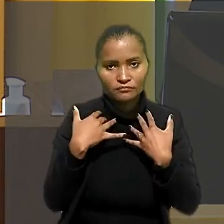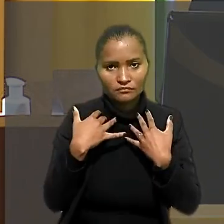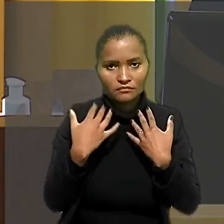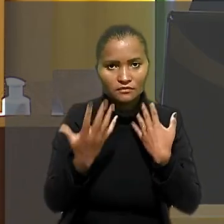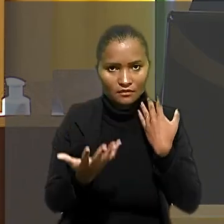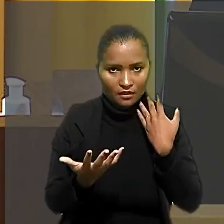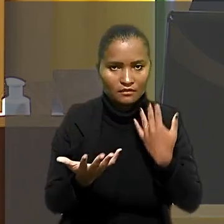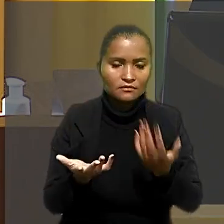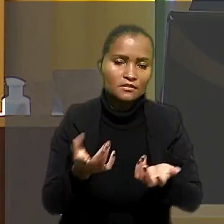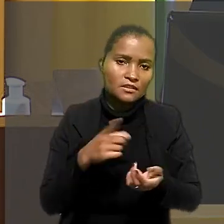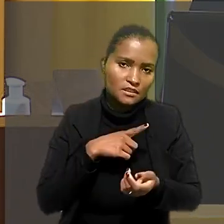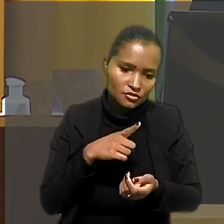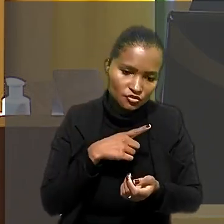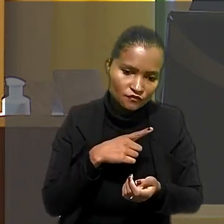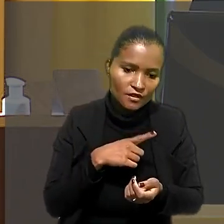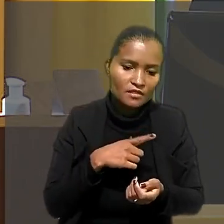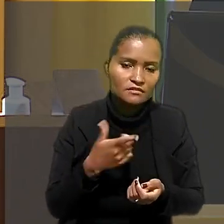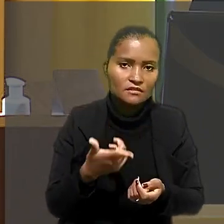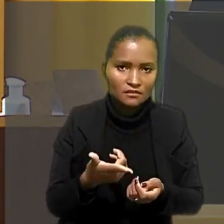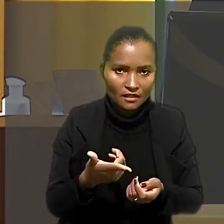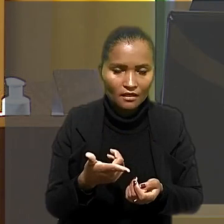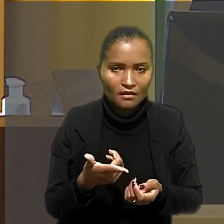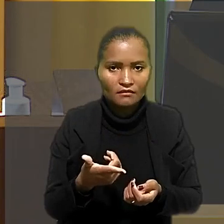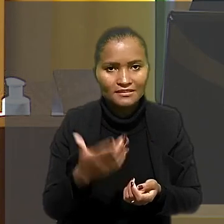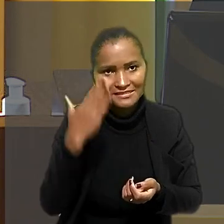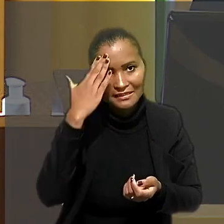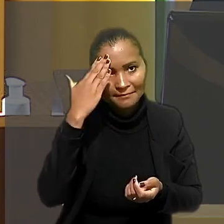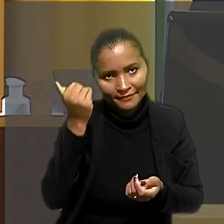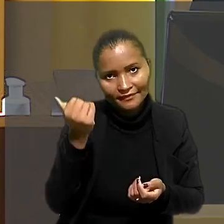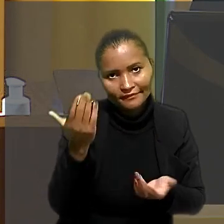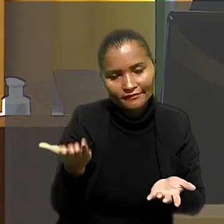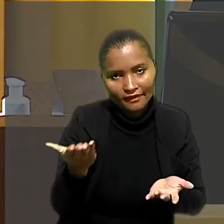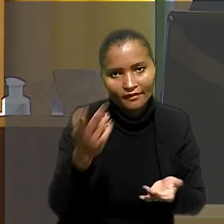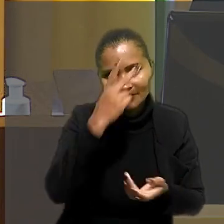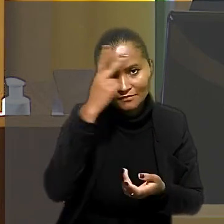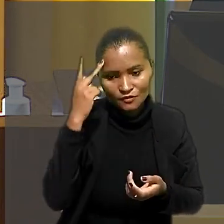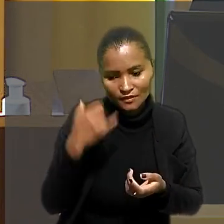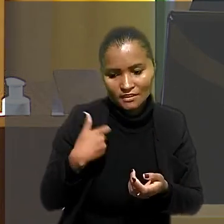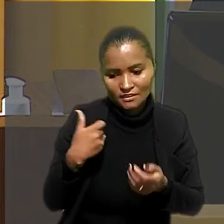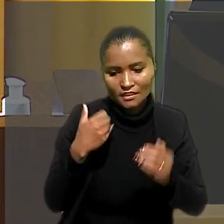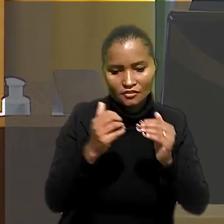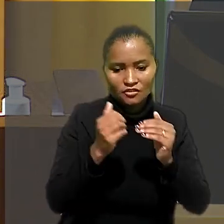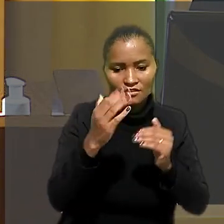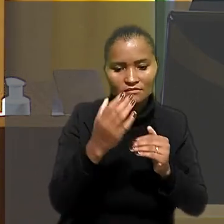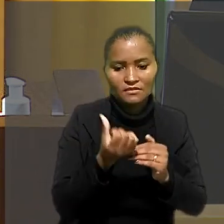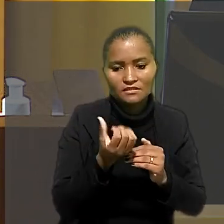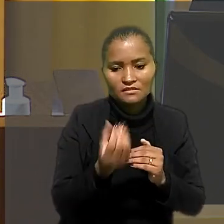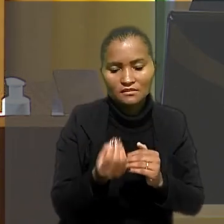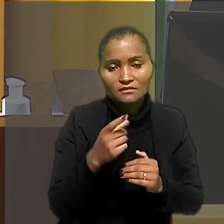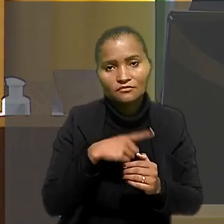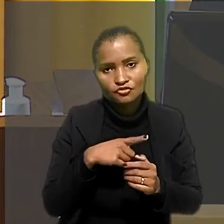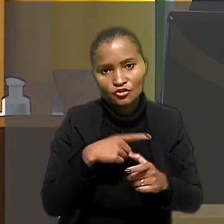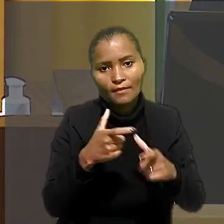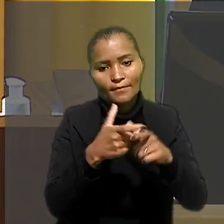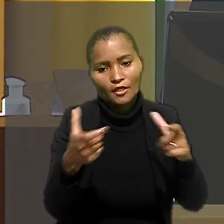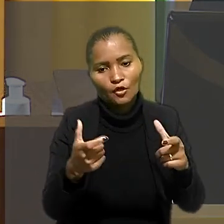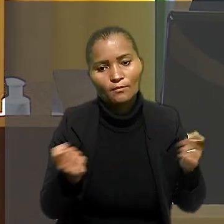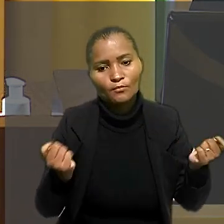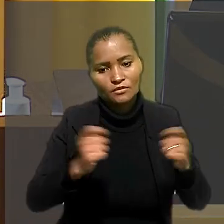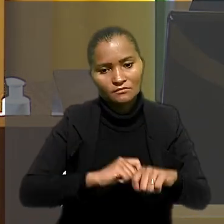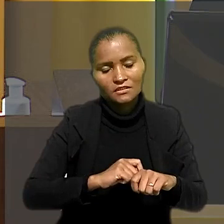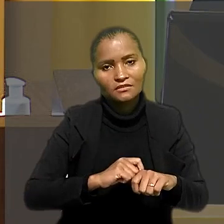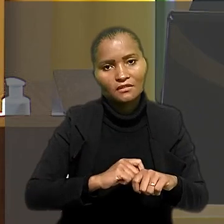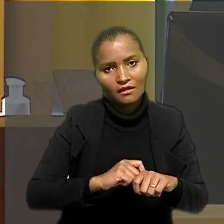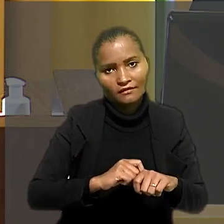sabedores que éramos que as pessoas acima de 60 anos, elas tinham maior possibilidade de desenvolver